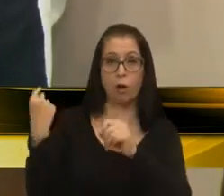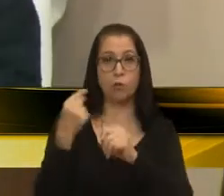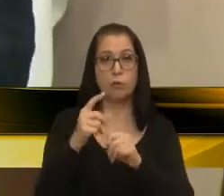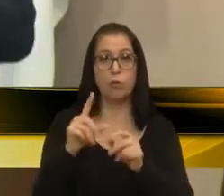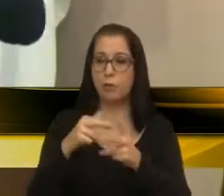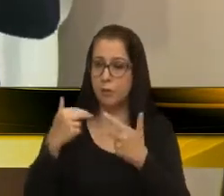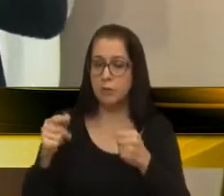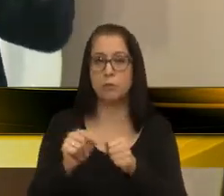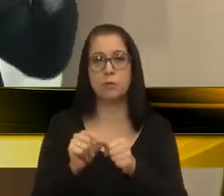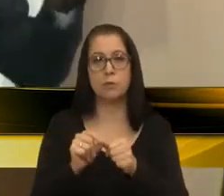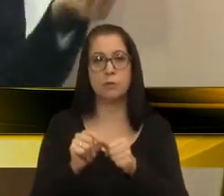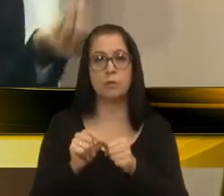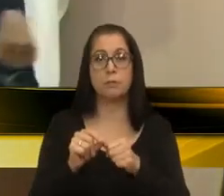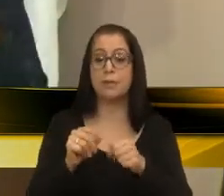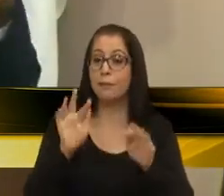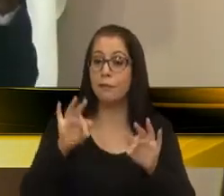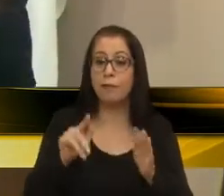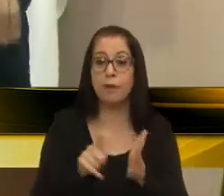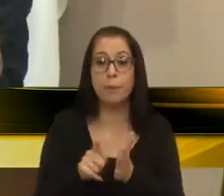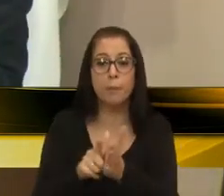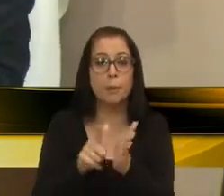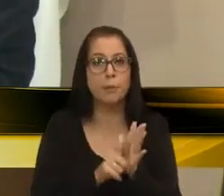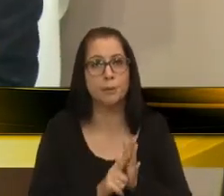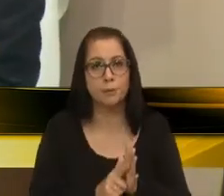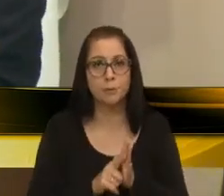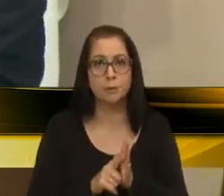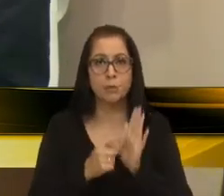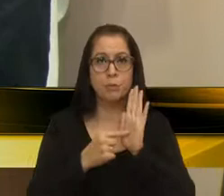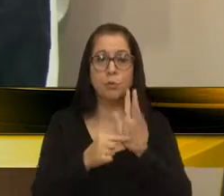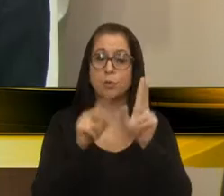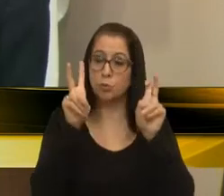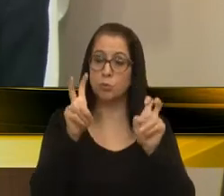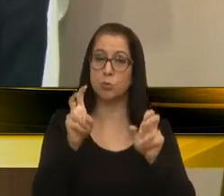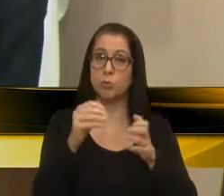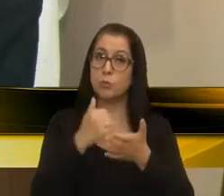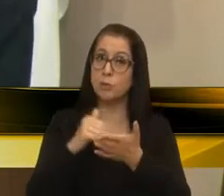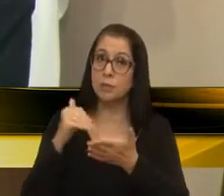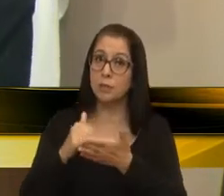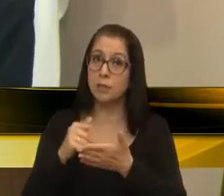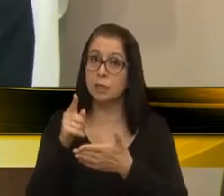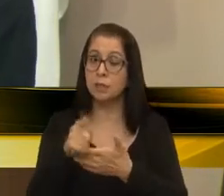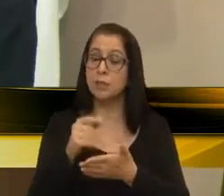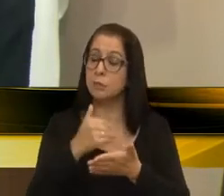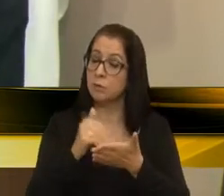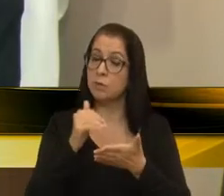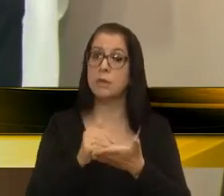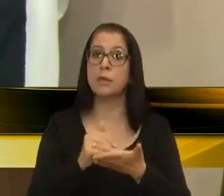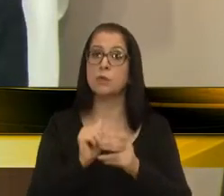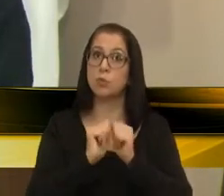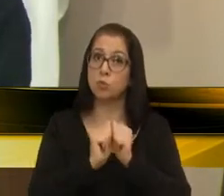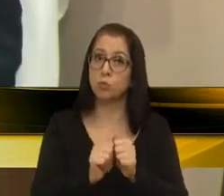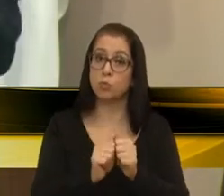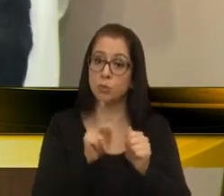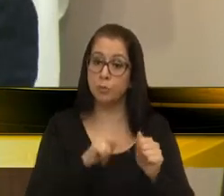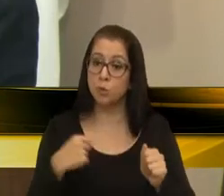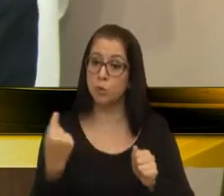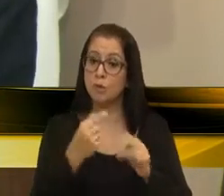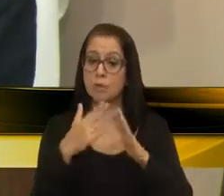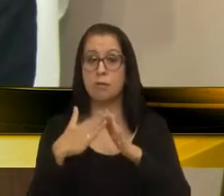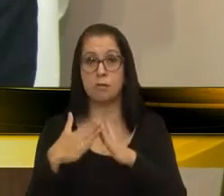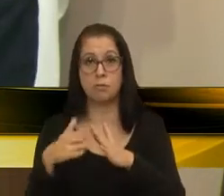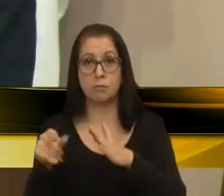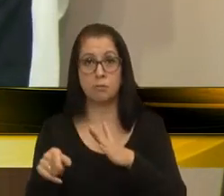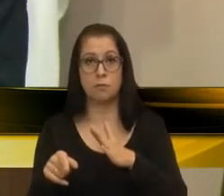papel, e, até porque já mostramos o assunto para o secretário, e agora, cabe ter um secretário, junto com os moradores, lá com